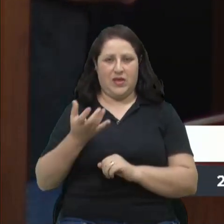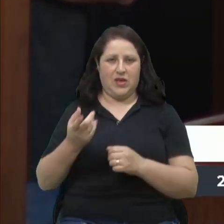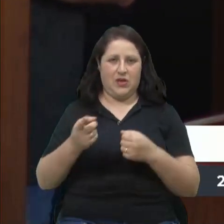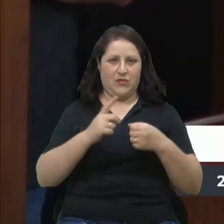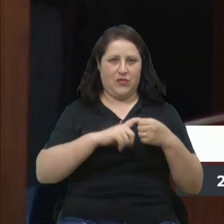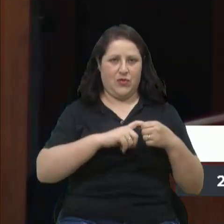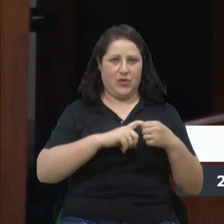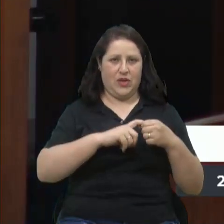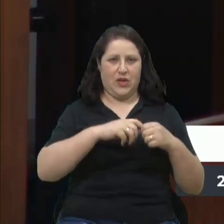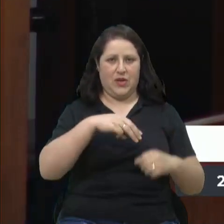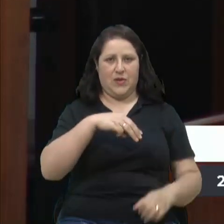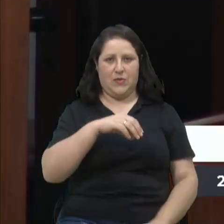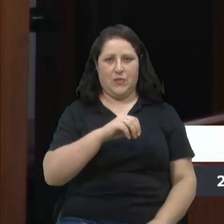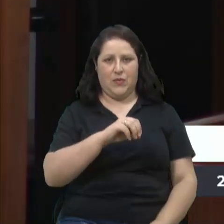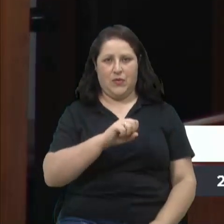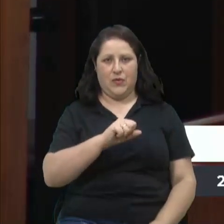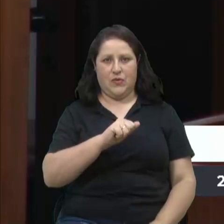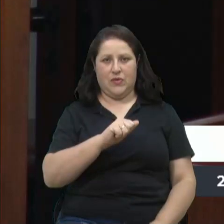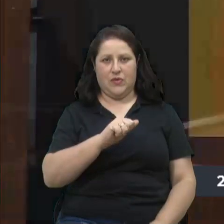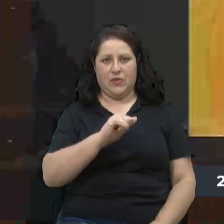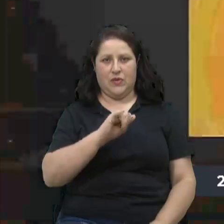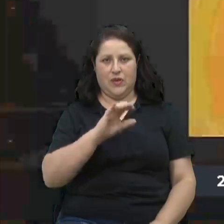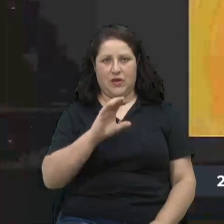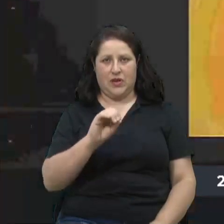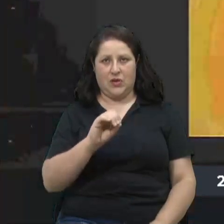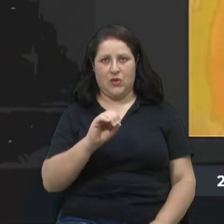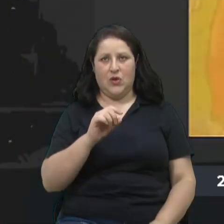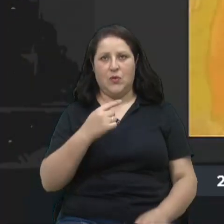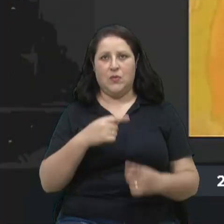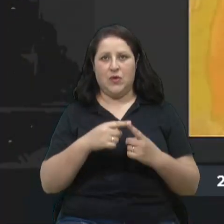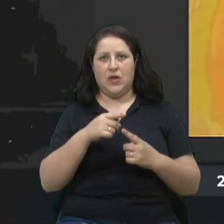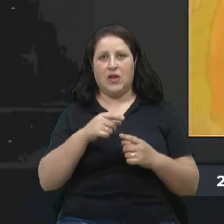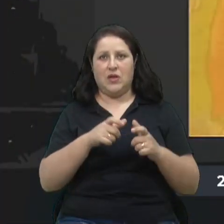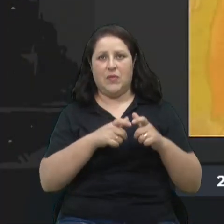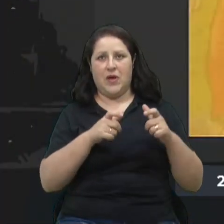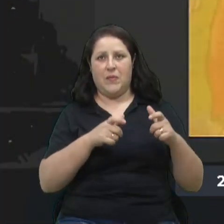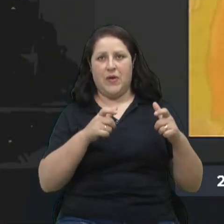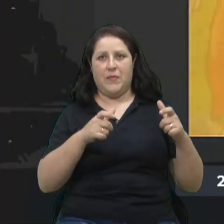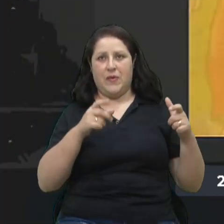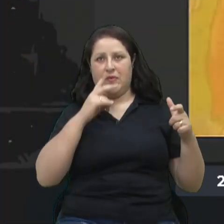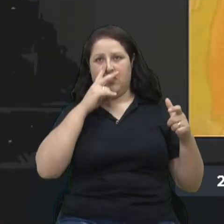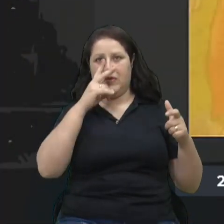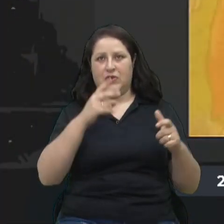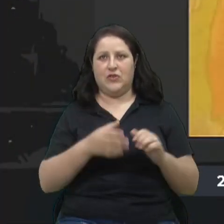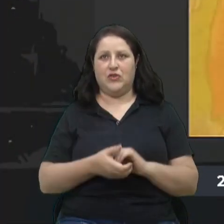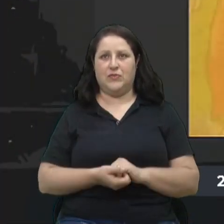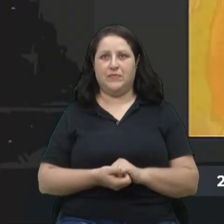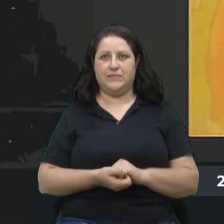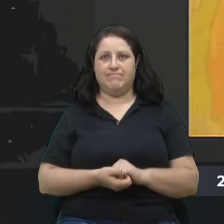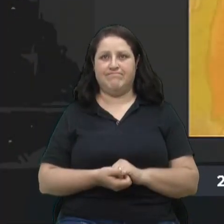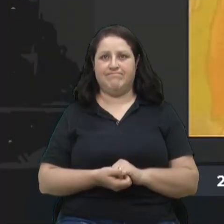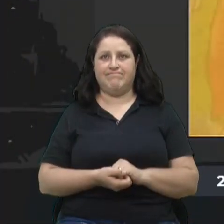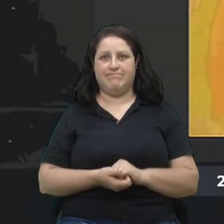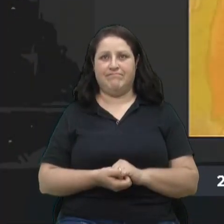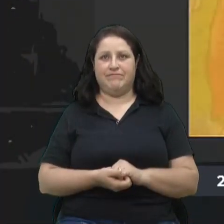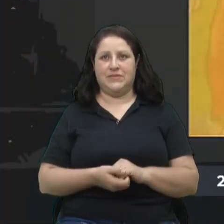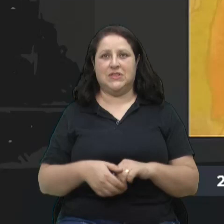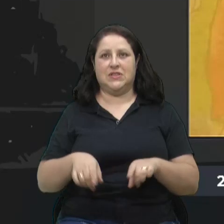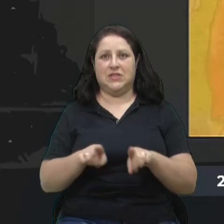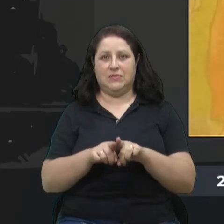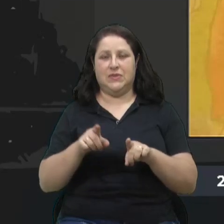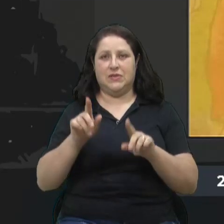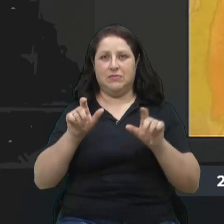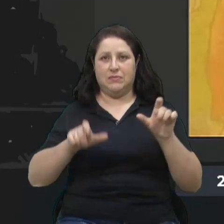no mosaico, porque o mosaico vem crescendo e vem crescendo muito. E, inclusive, grandes